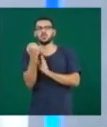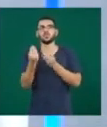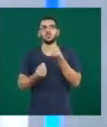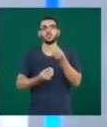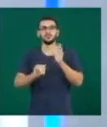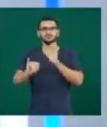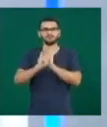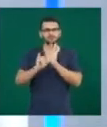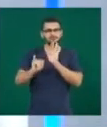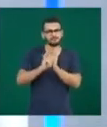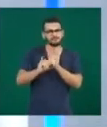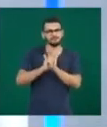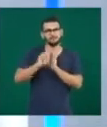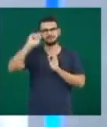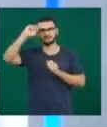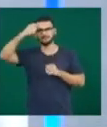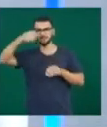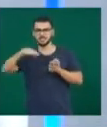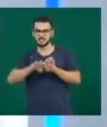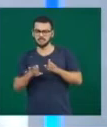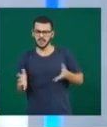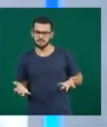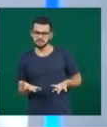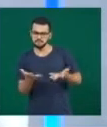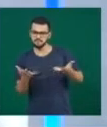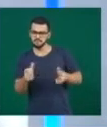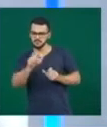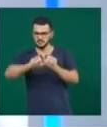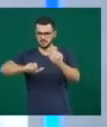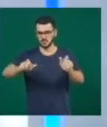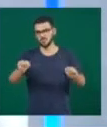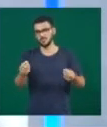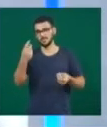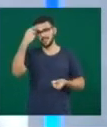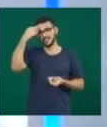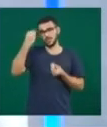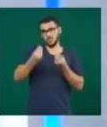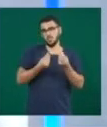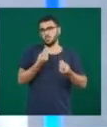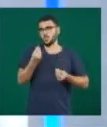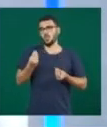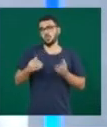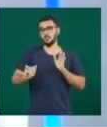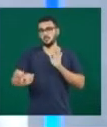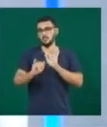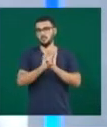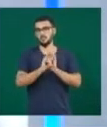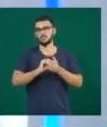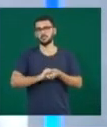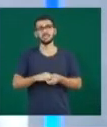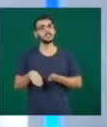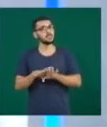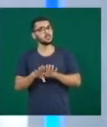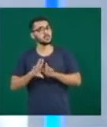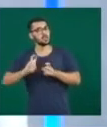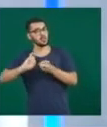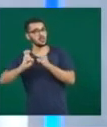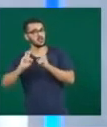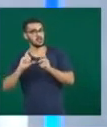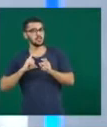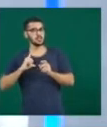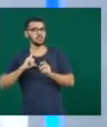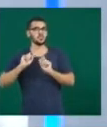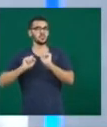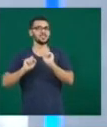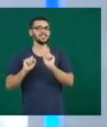identidade negra, despertar nas outras pessoas também essa mesma identidade. E a capoeira é um elemento que faz essa junção de